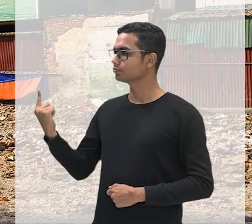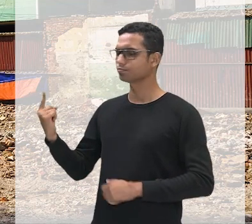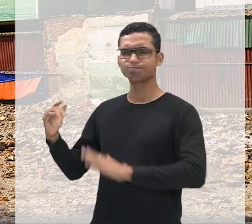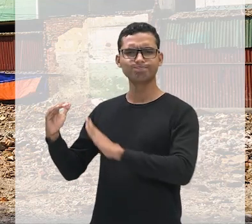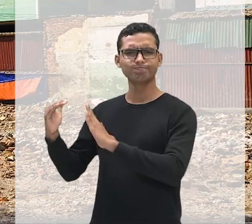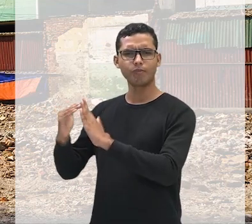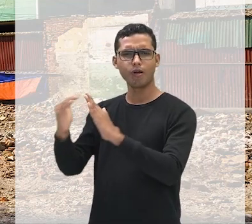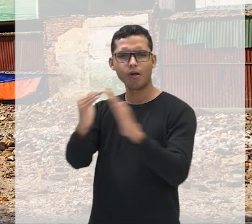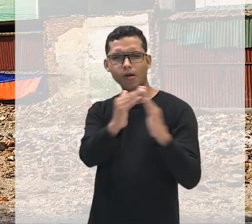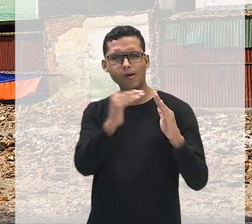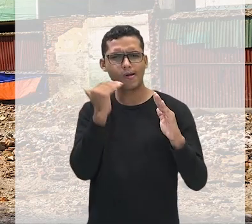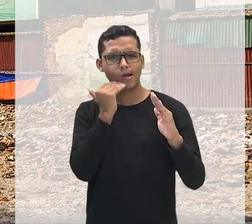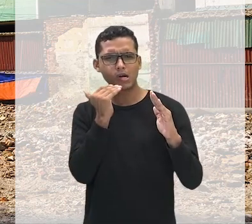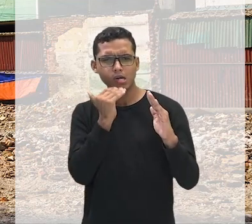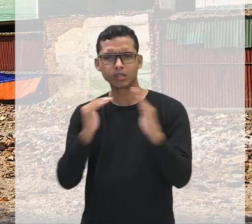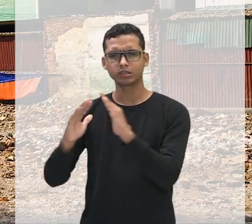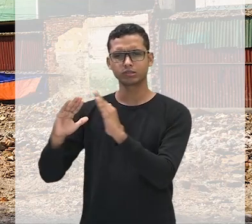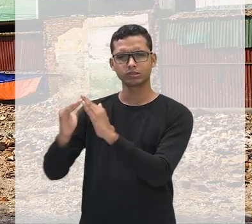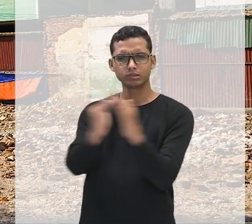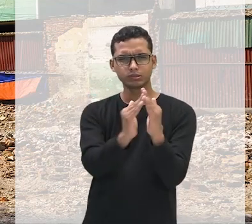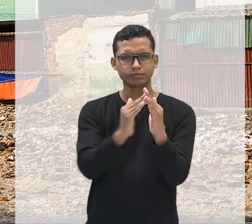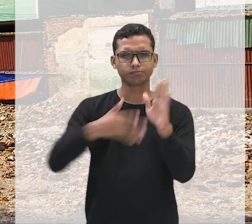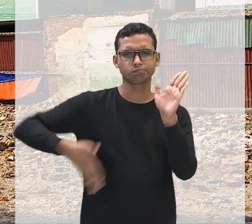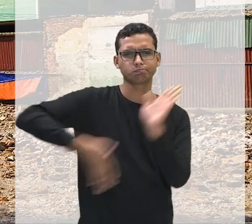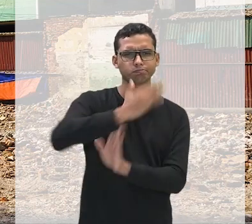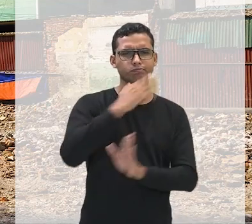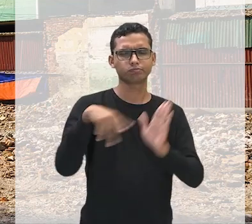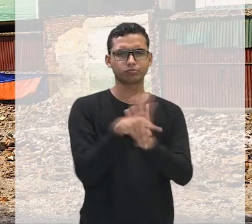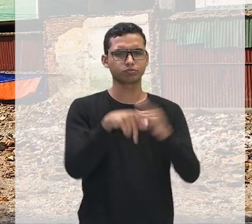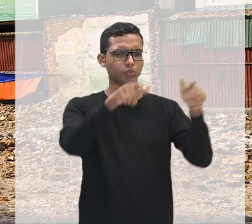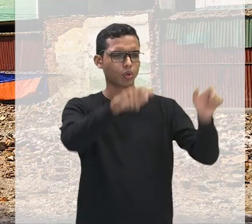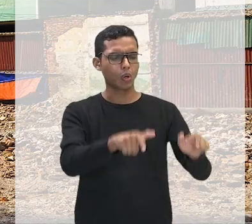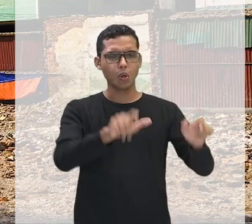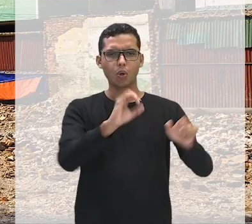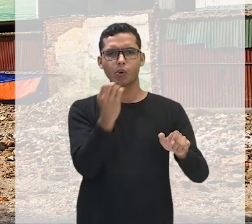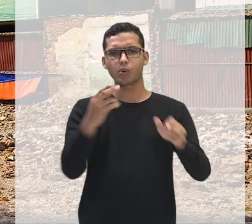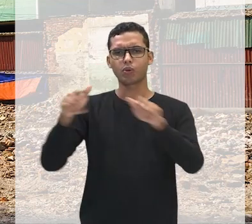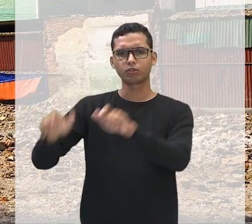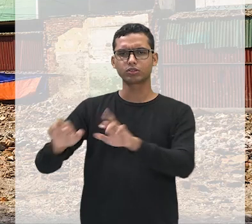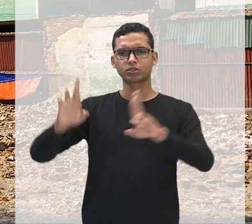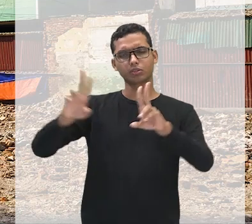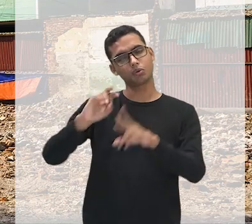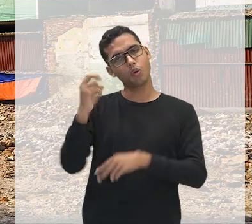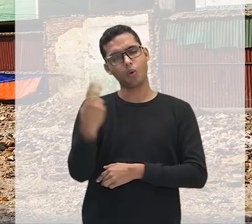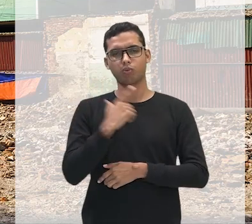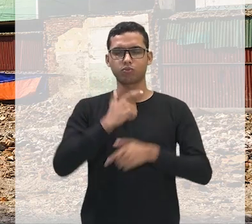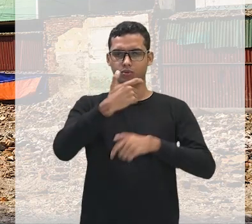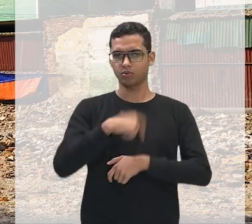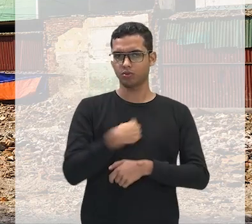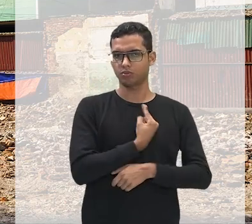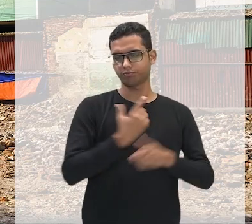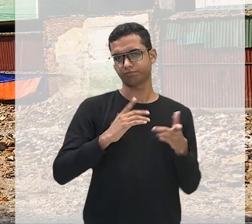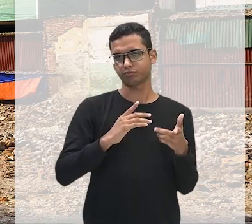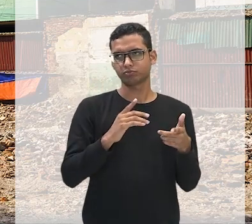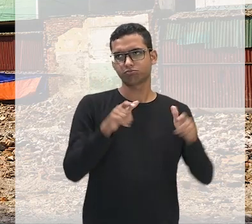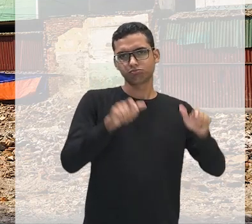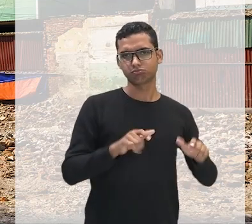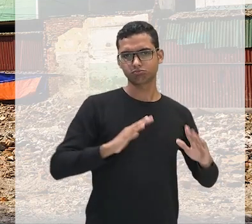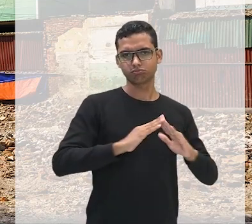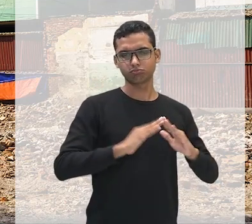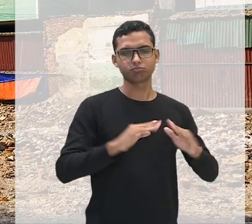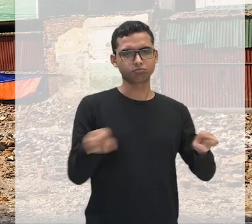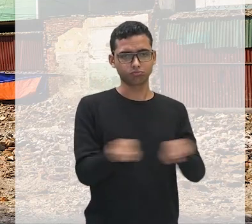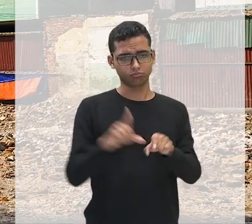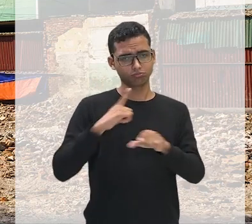aqui, quando a gente passa por uma grande cidade, quando a gente visita uma cidade diferente ou mesmo na cidade onde a gente mora, ela tem essas características,